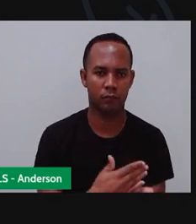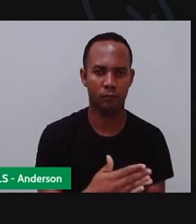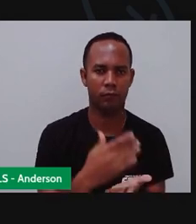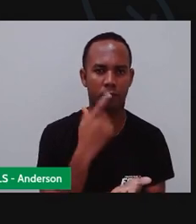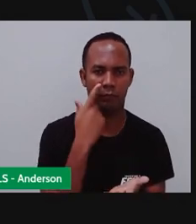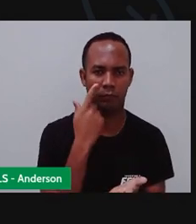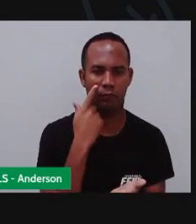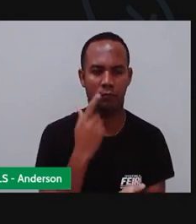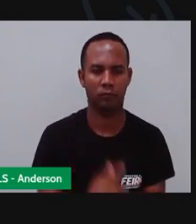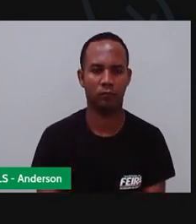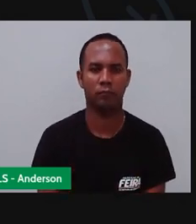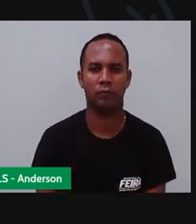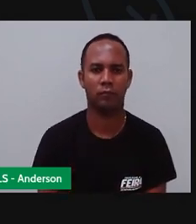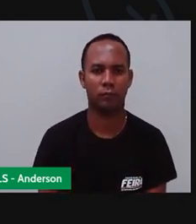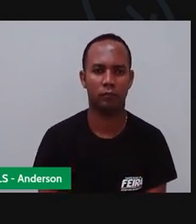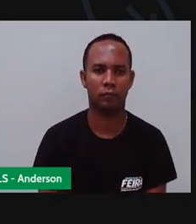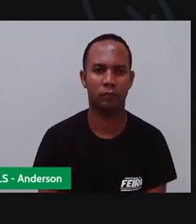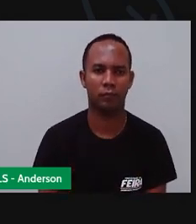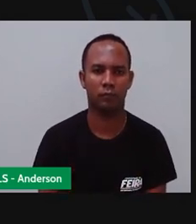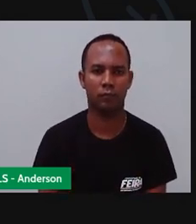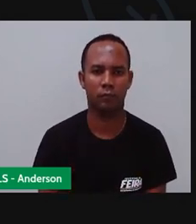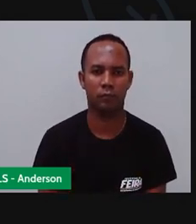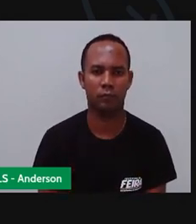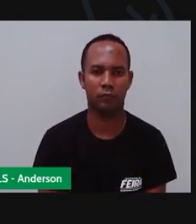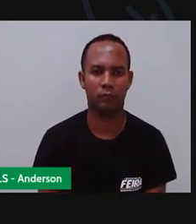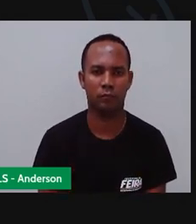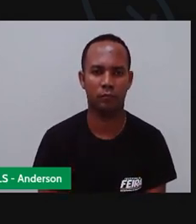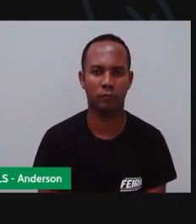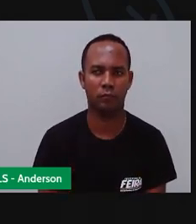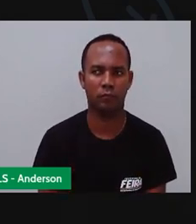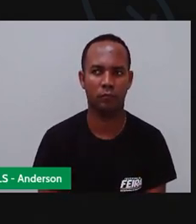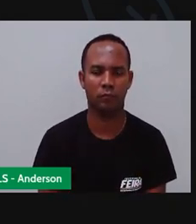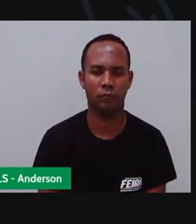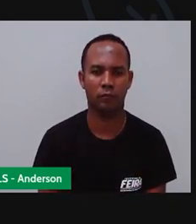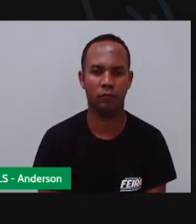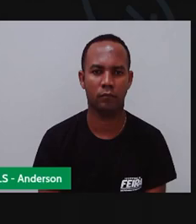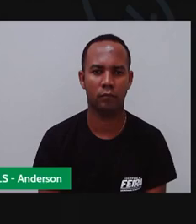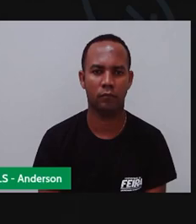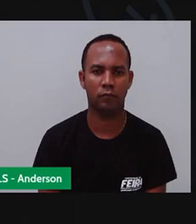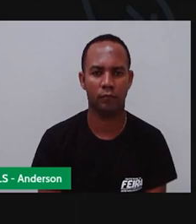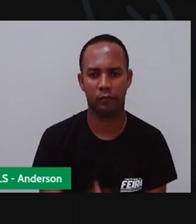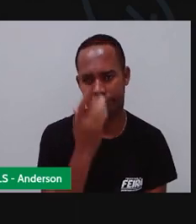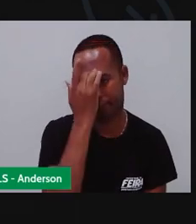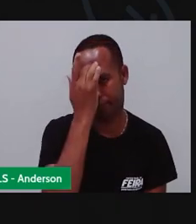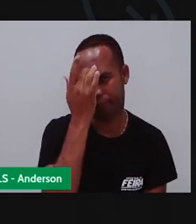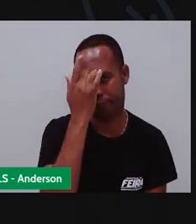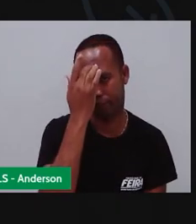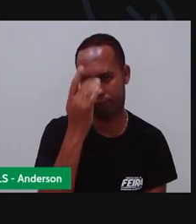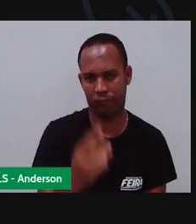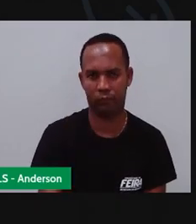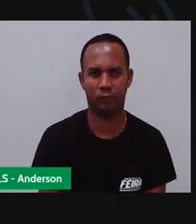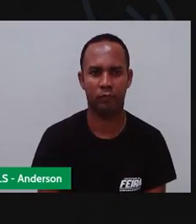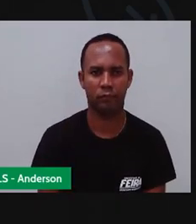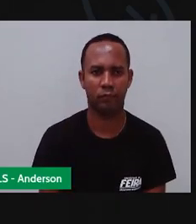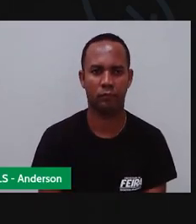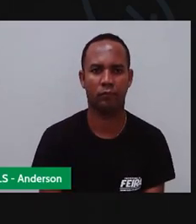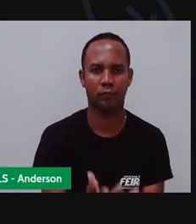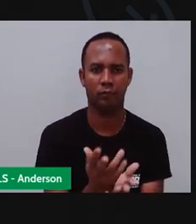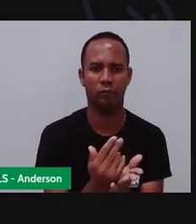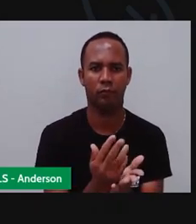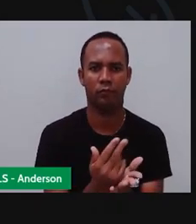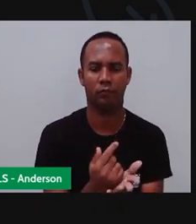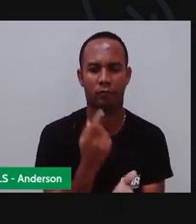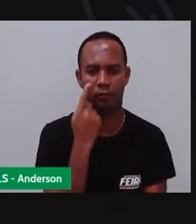Né? A montar Bom Eu a própria pegou essas placas aqui Para dizer que é muito fácil Né? Vou desenhar um prédio Por exemplo